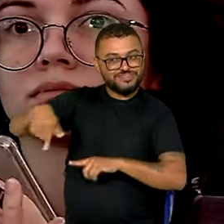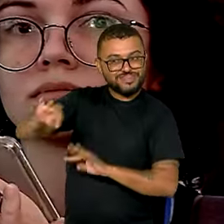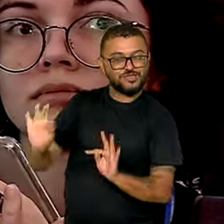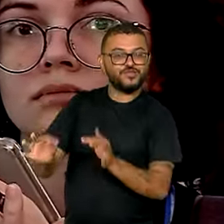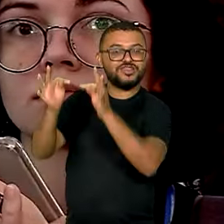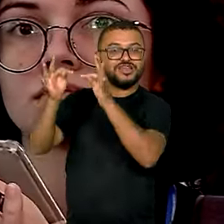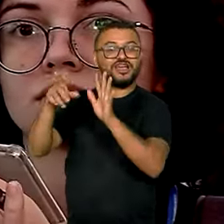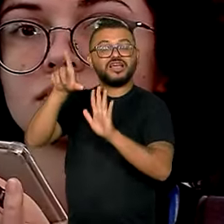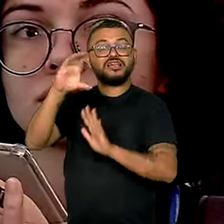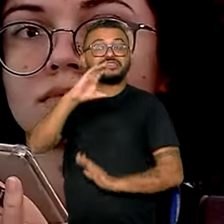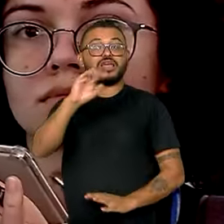descarbonização.